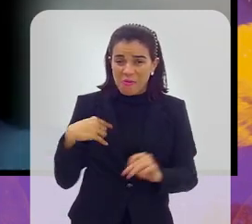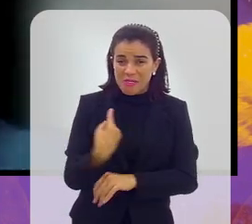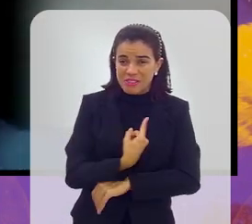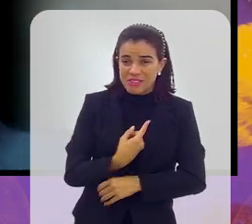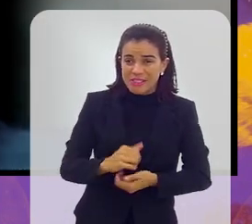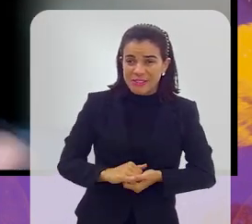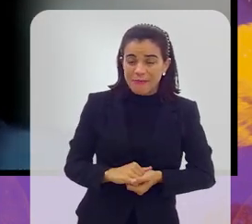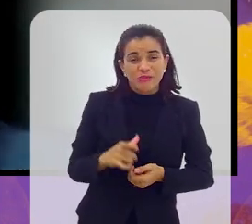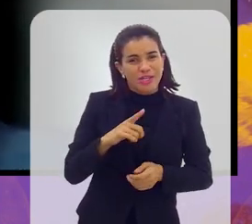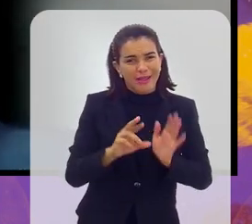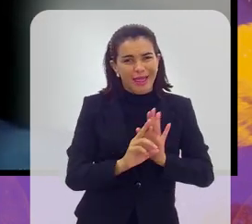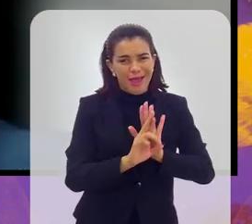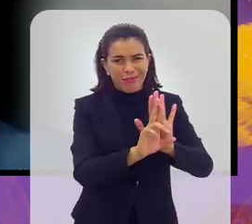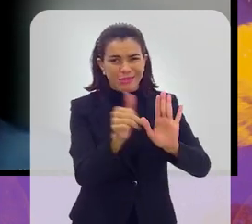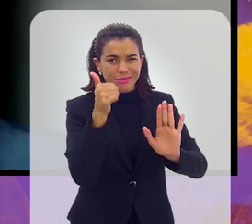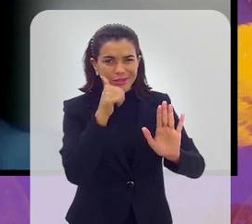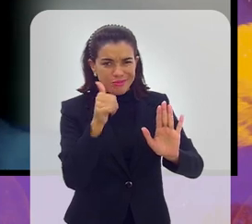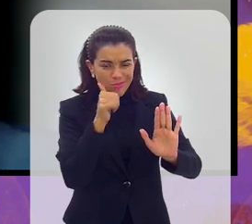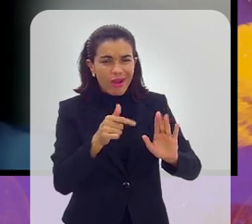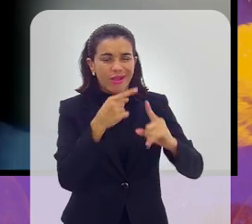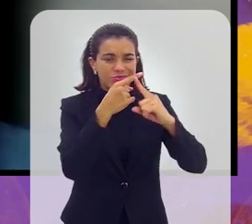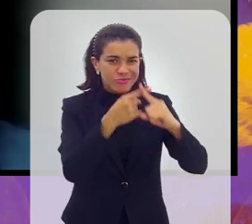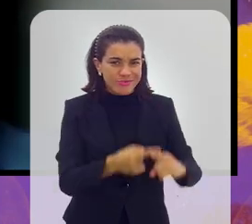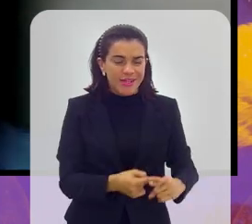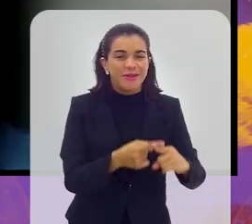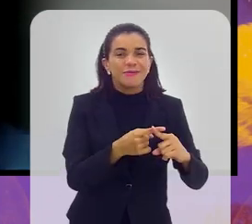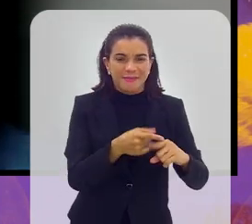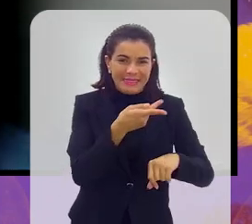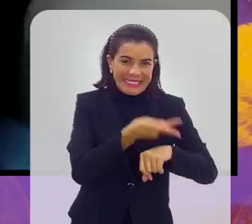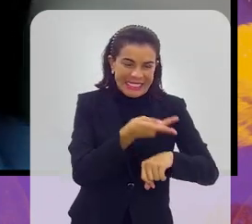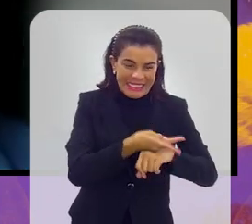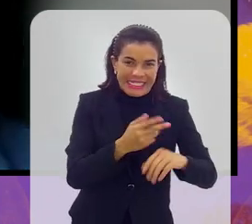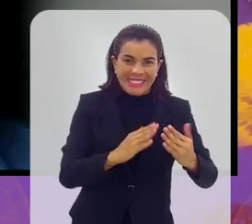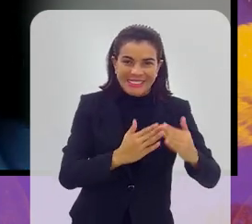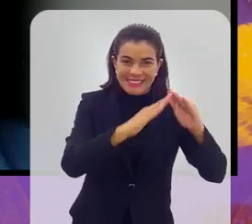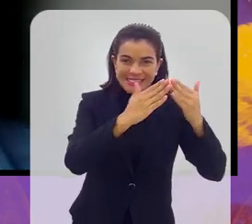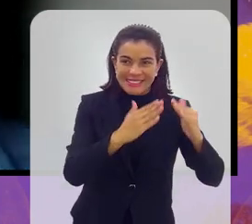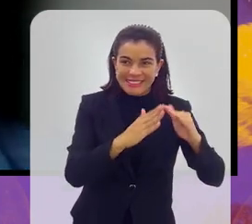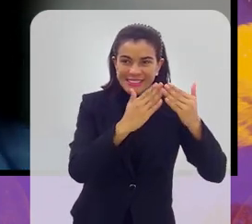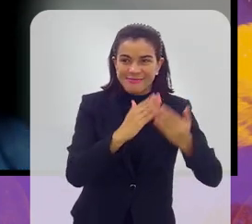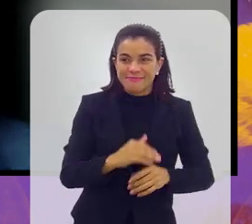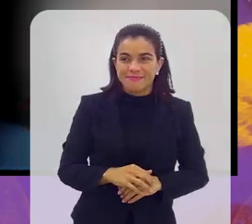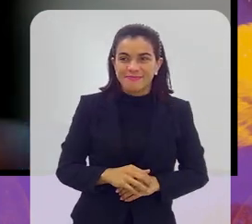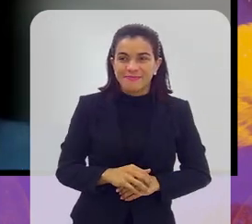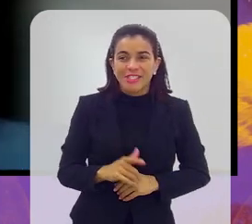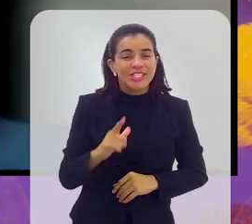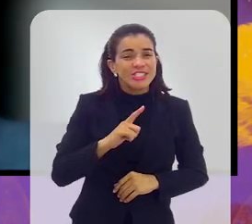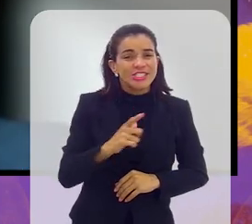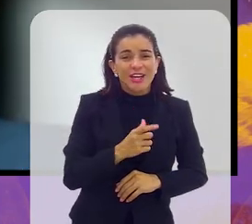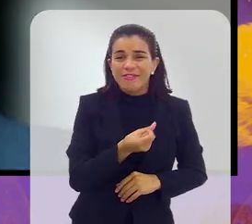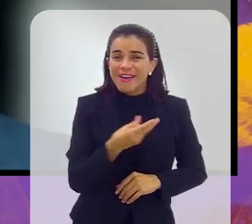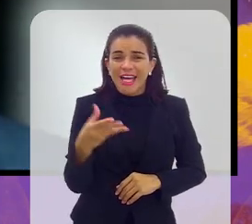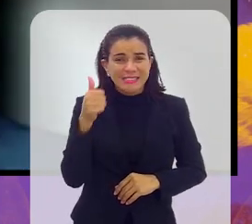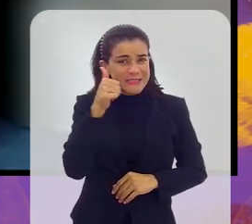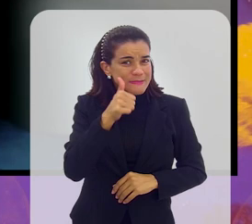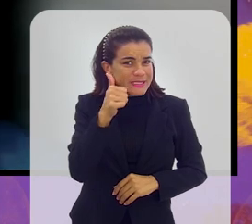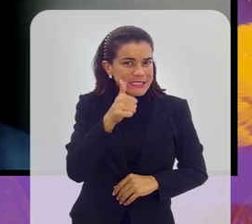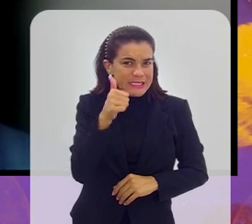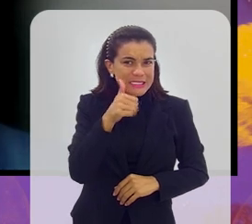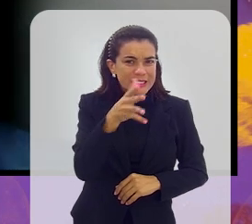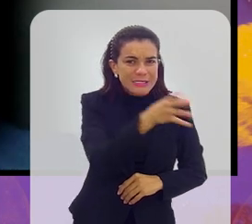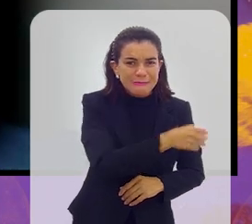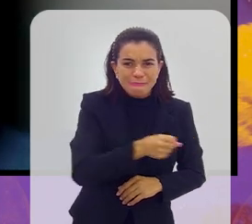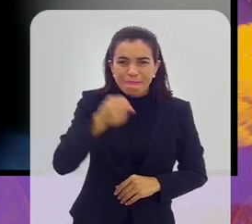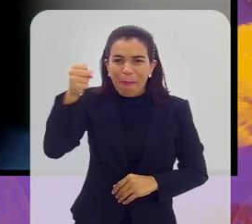tem a representação das mulheres jogando na Taça das Favelas. Então, assim, a gente já teve várias mulheres que foram reveladas, foram para